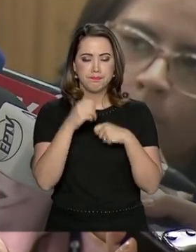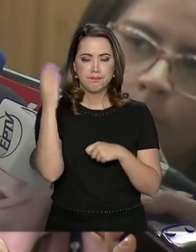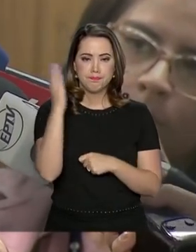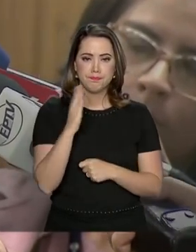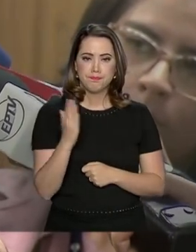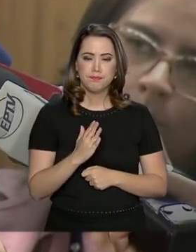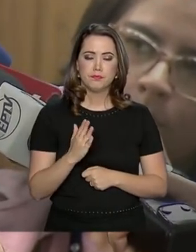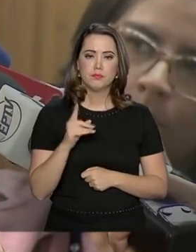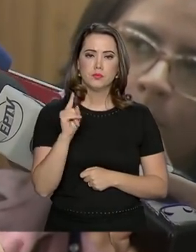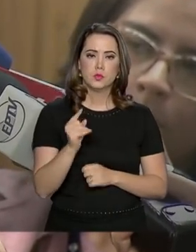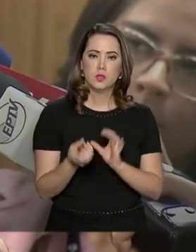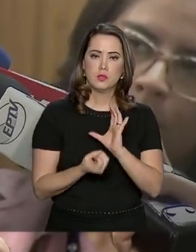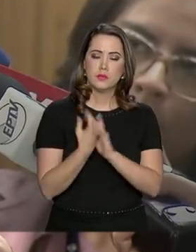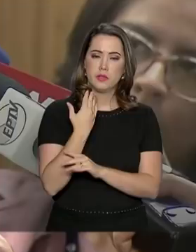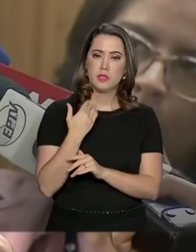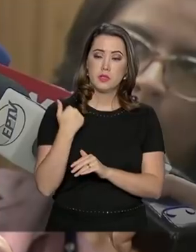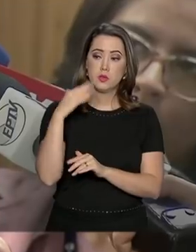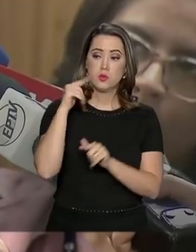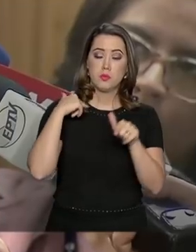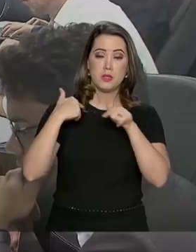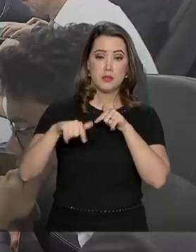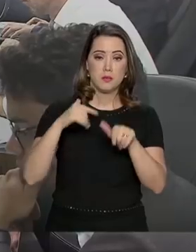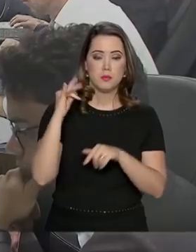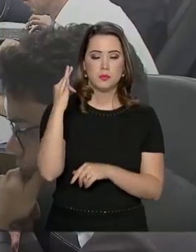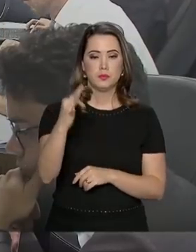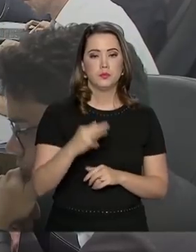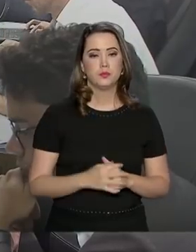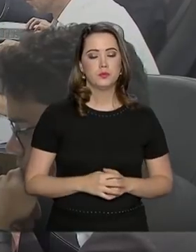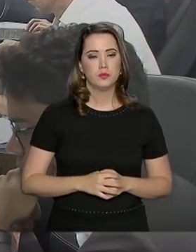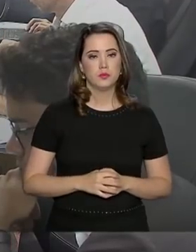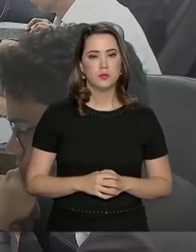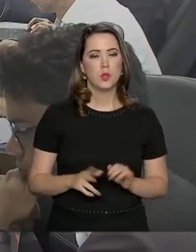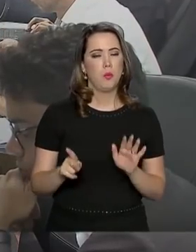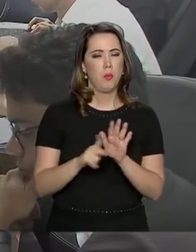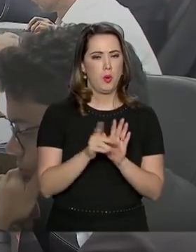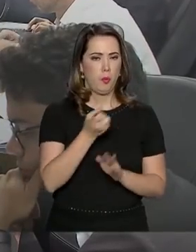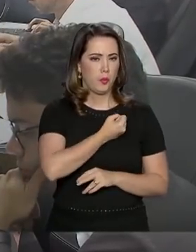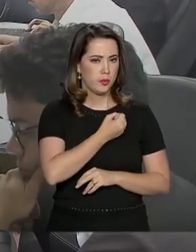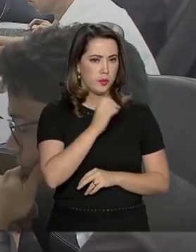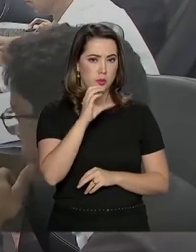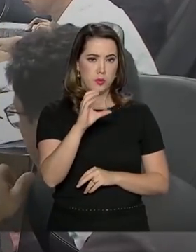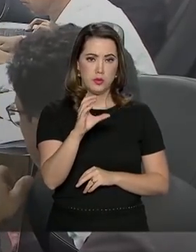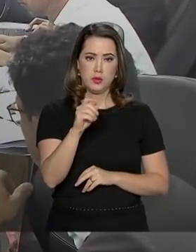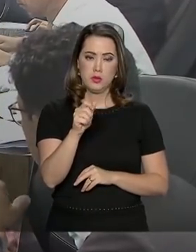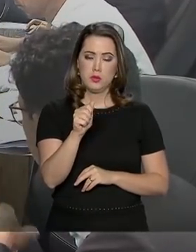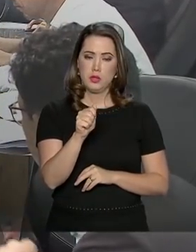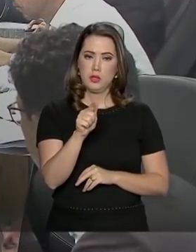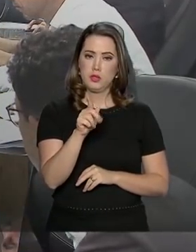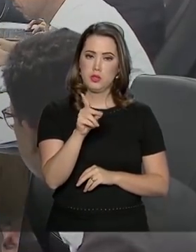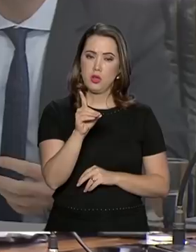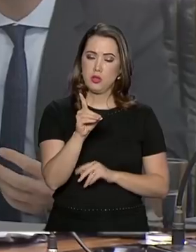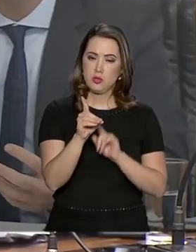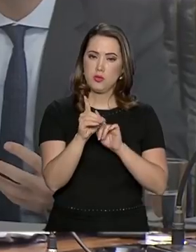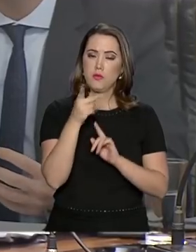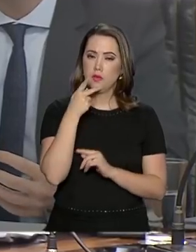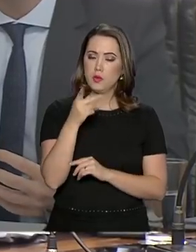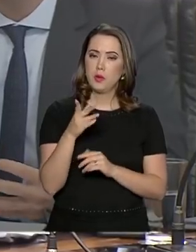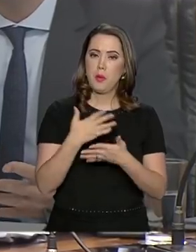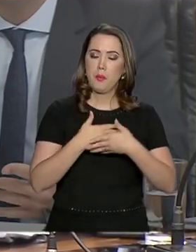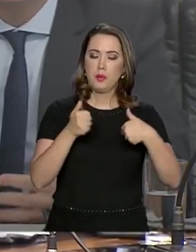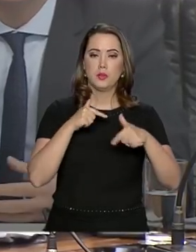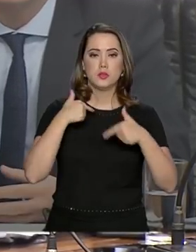na geração de mais empregos no futuro. Segundo dados do Caged, a melhora no emprego no mês passado foi